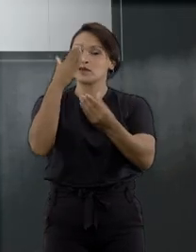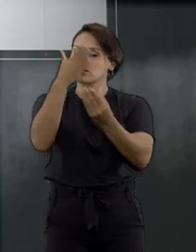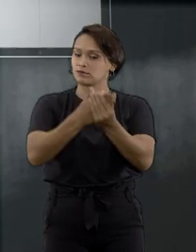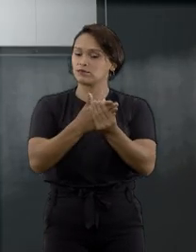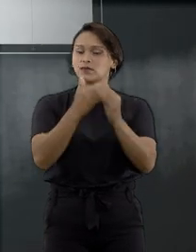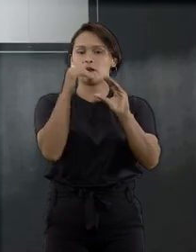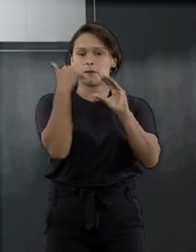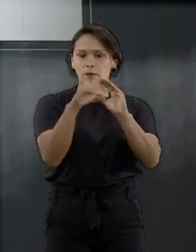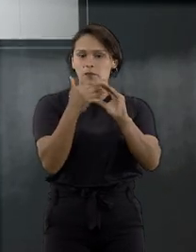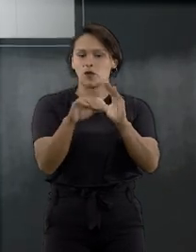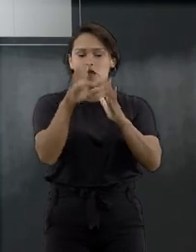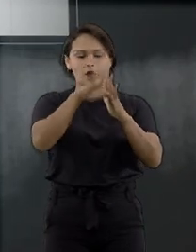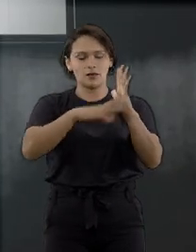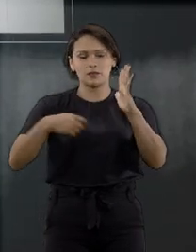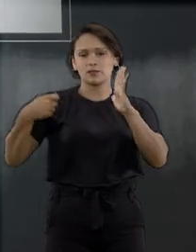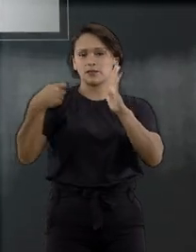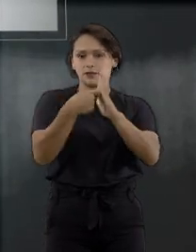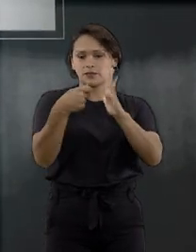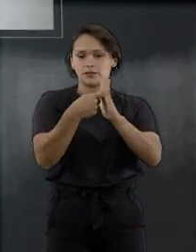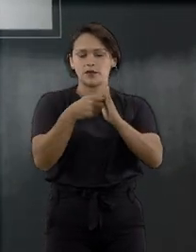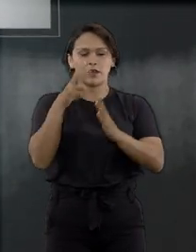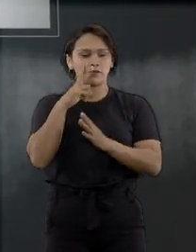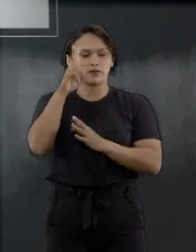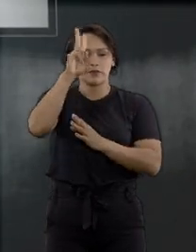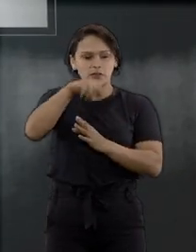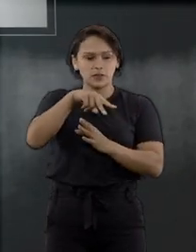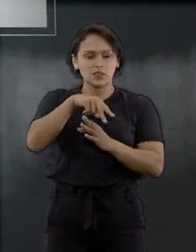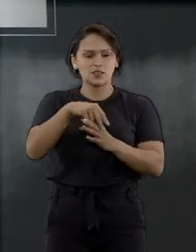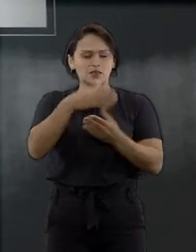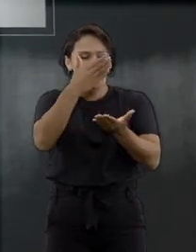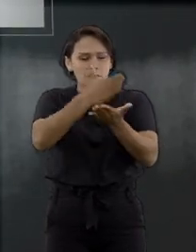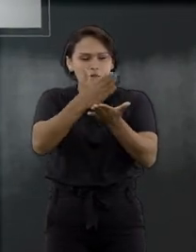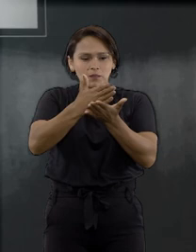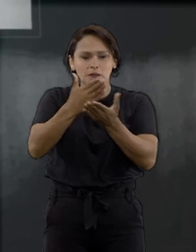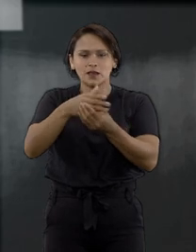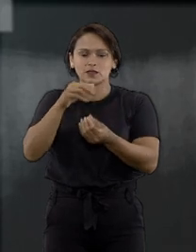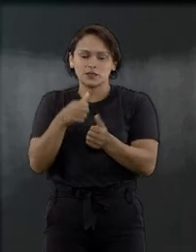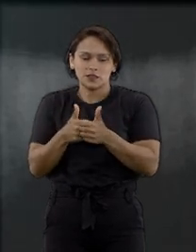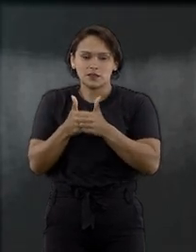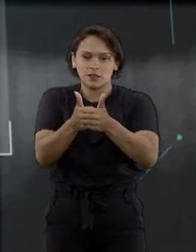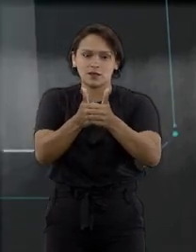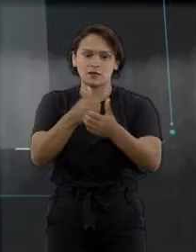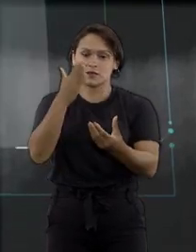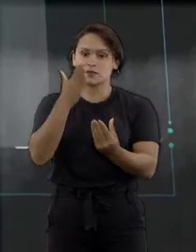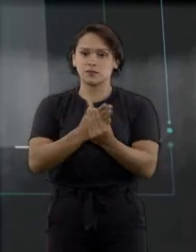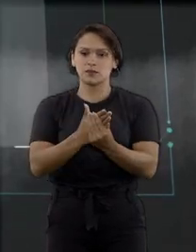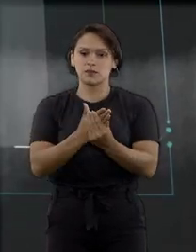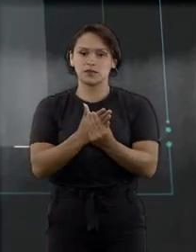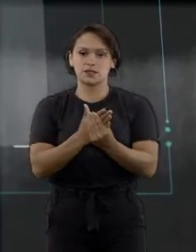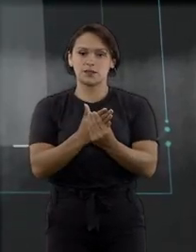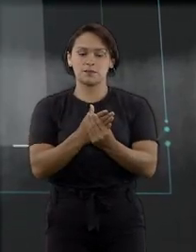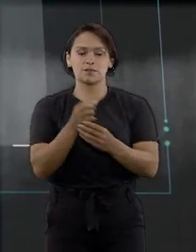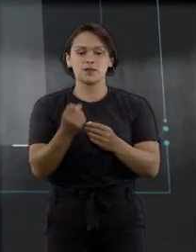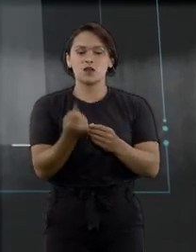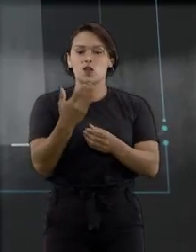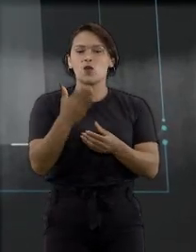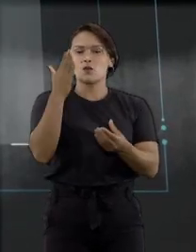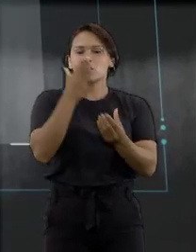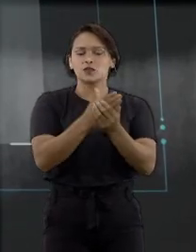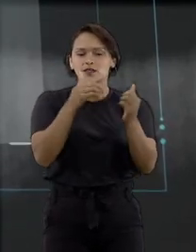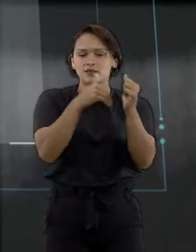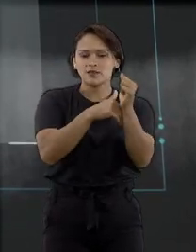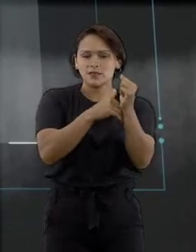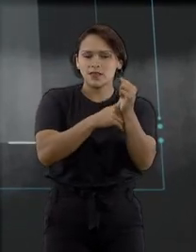peticionamento, visualizar peças e acompanhar processos. No caso de processos em segredo de justiça,